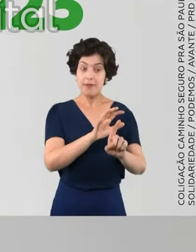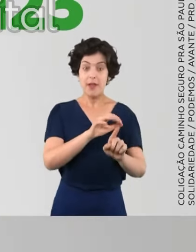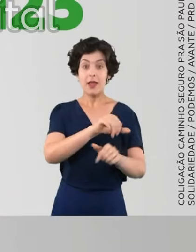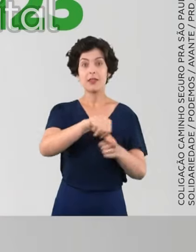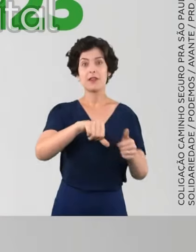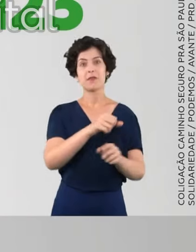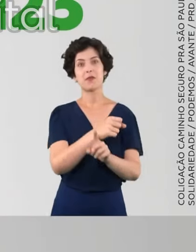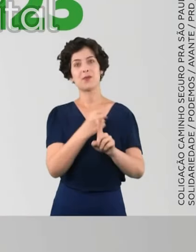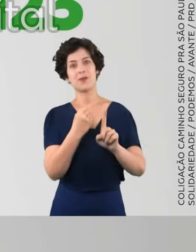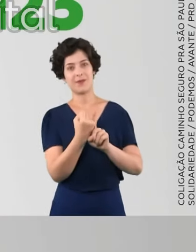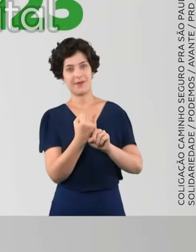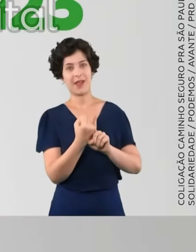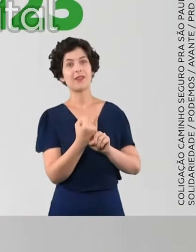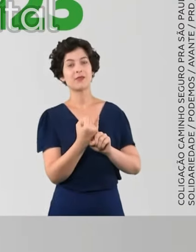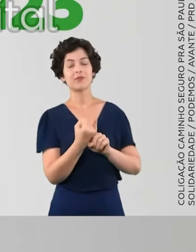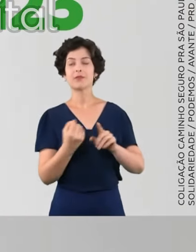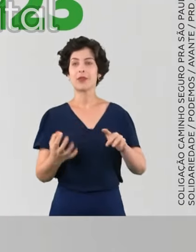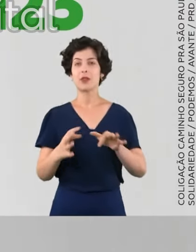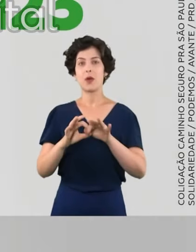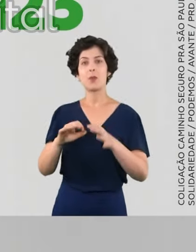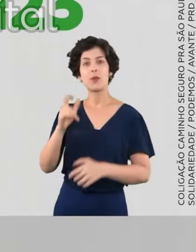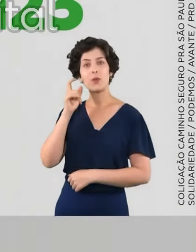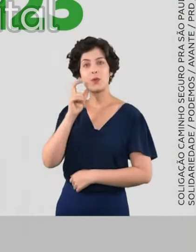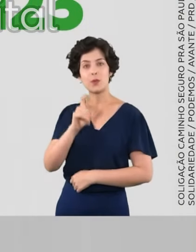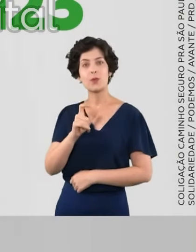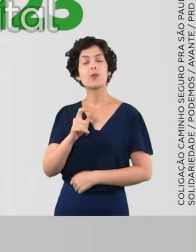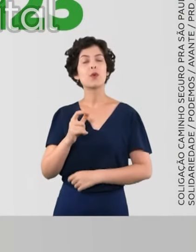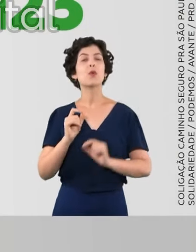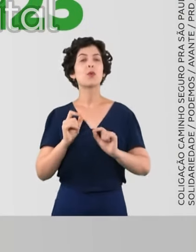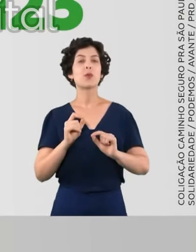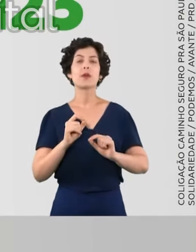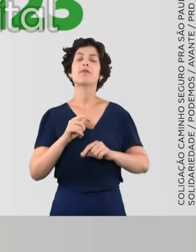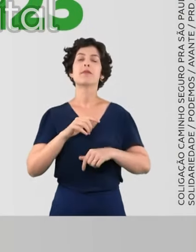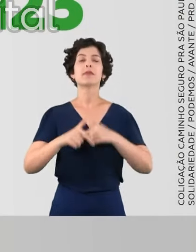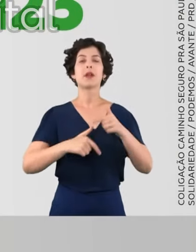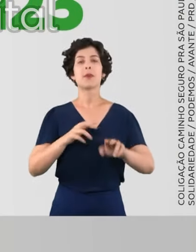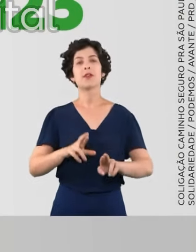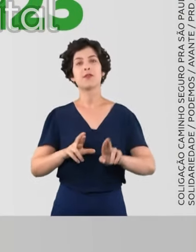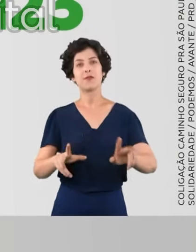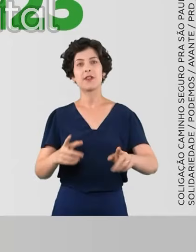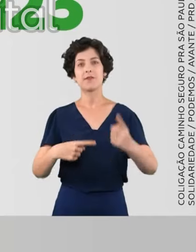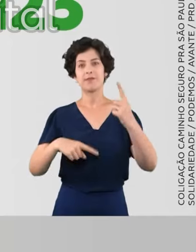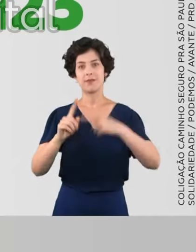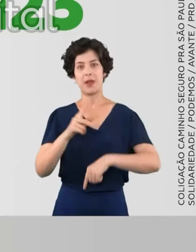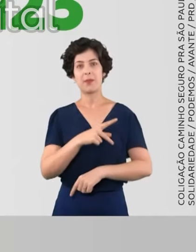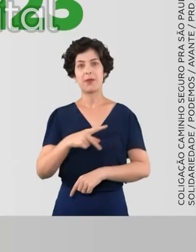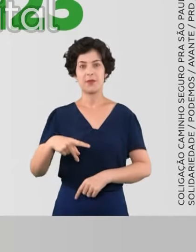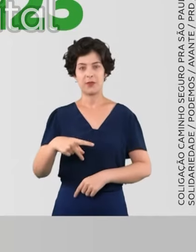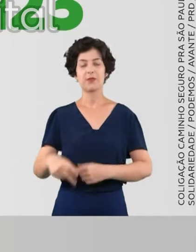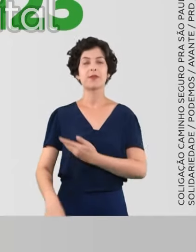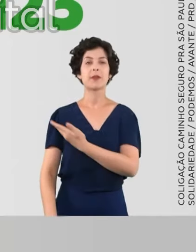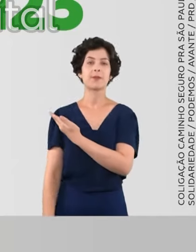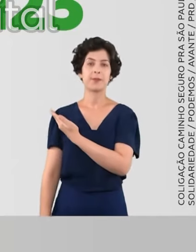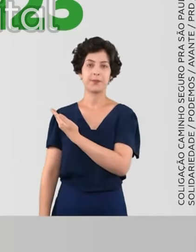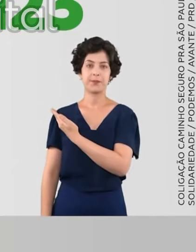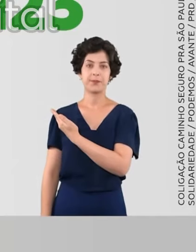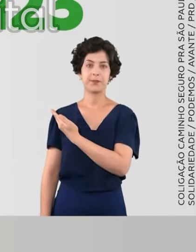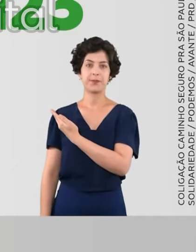transformamos a sociedade. Junto com Ricardo Nunes, vamos fazer a diferença. Professor Manduca da Radiologia